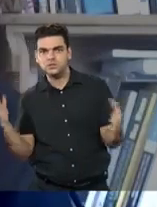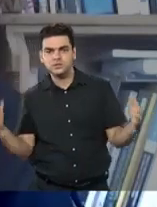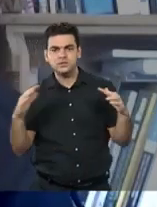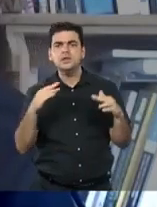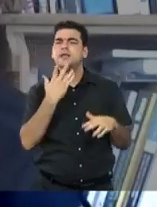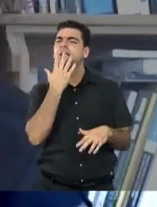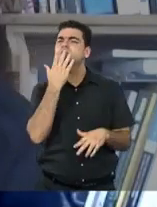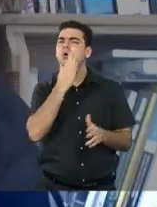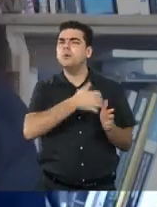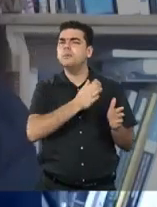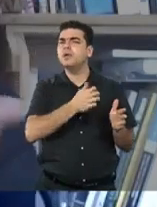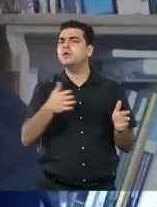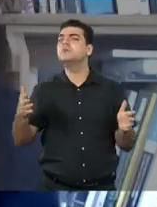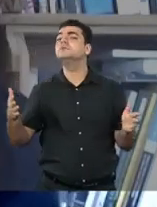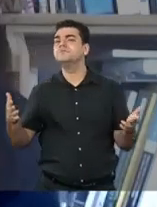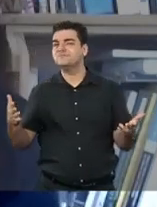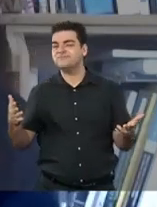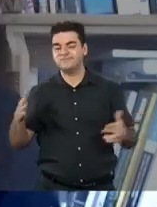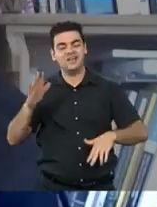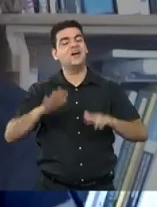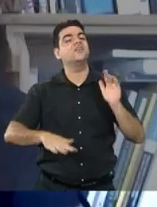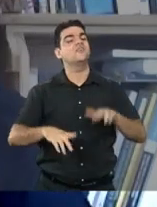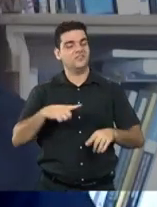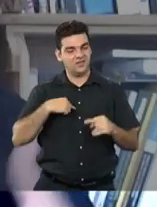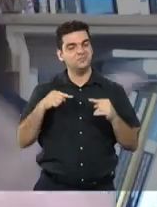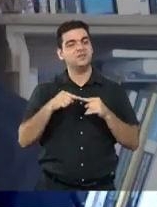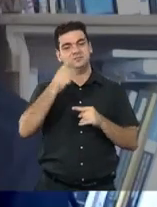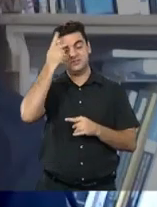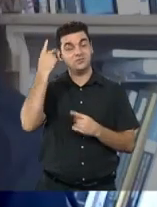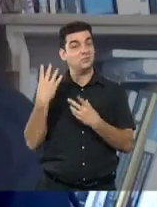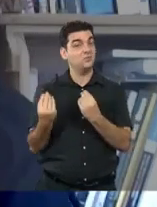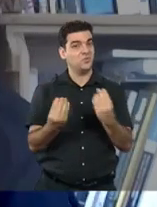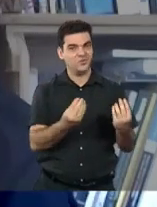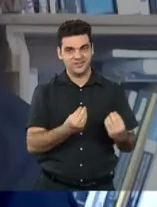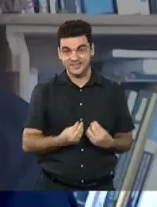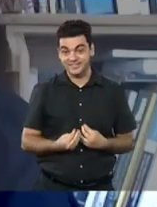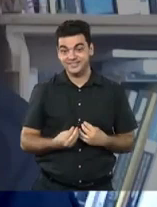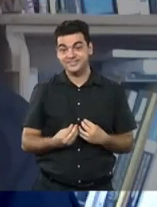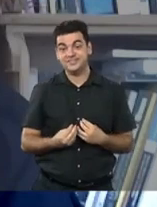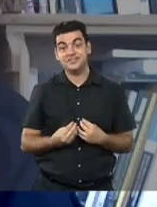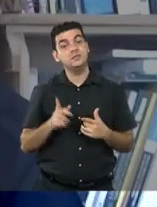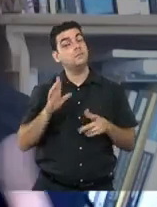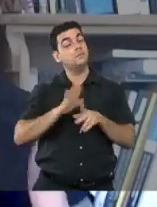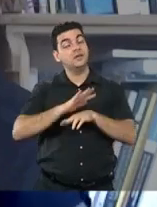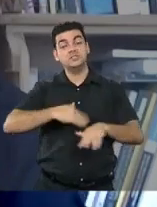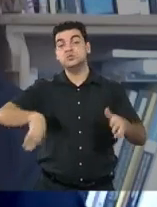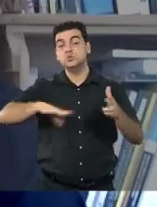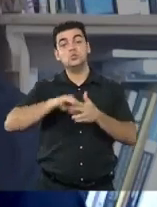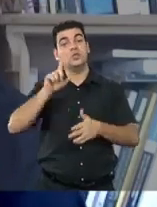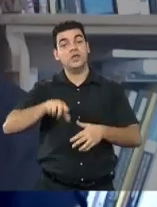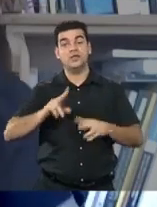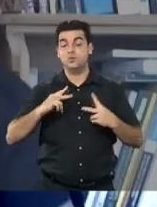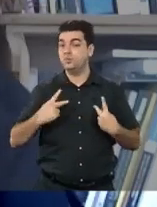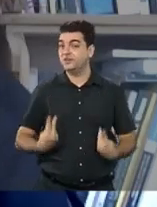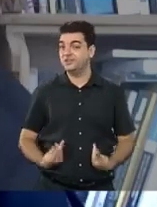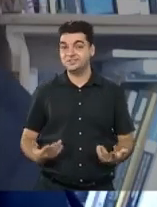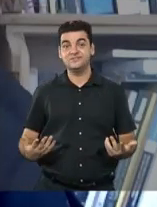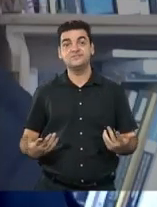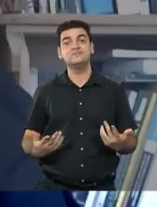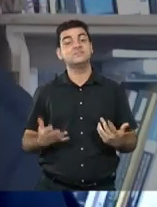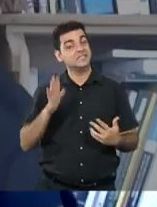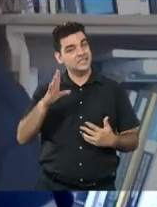alegria e a dignidade de muitas pessoas, mas também se encontra como o ser humano, ele é complexo, ele é